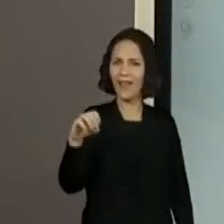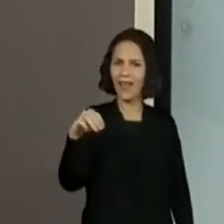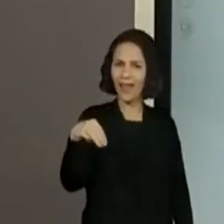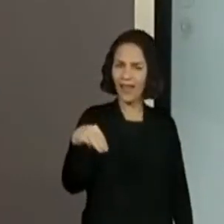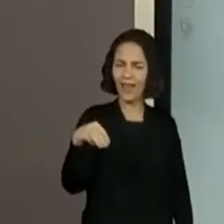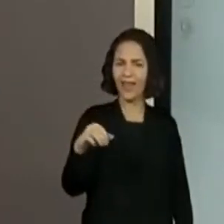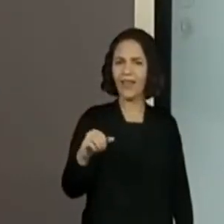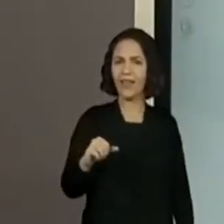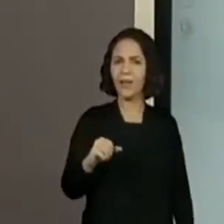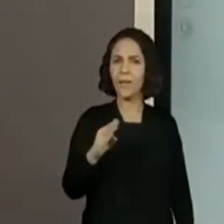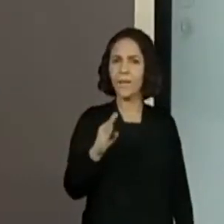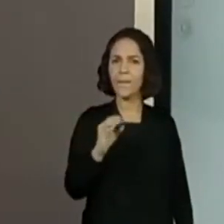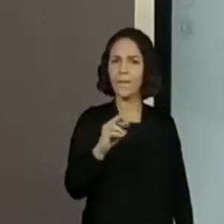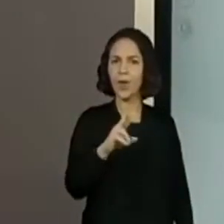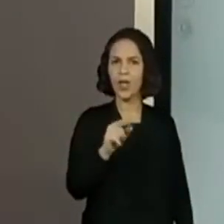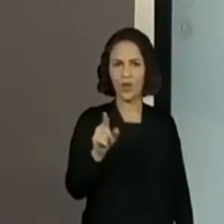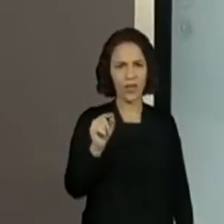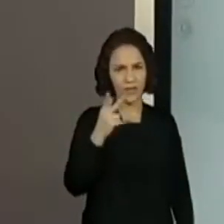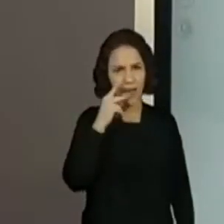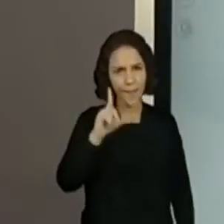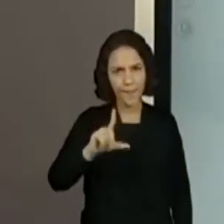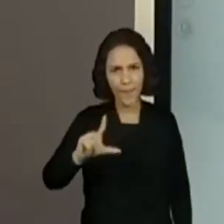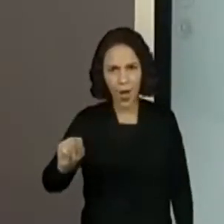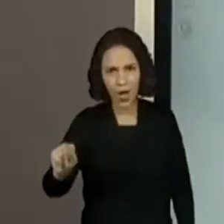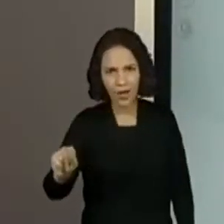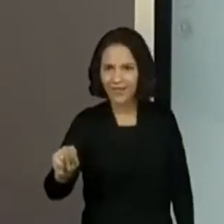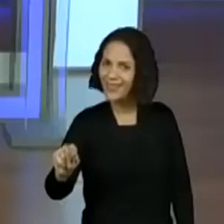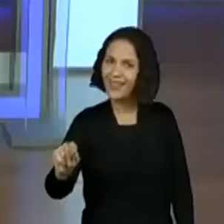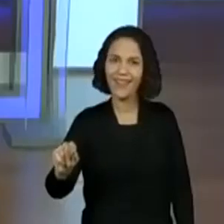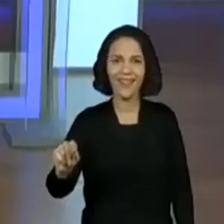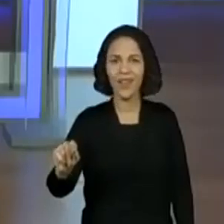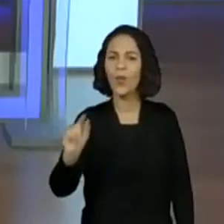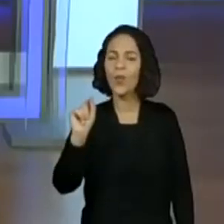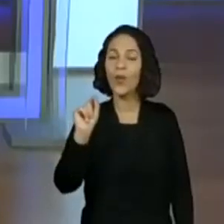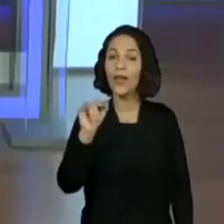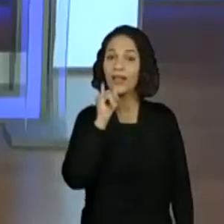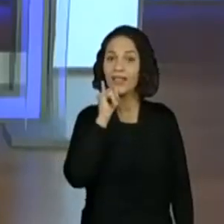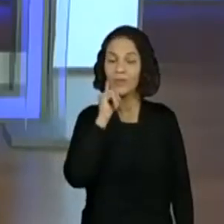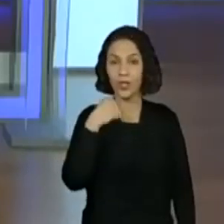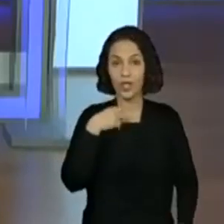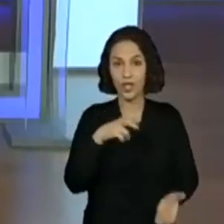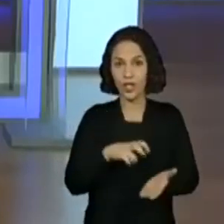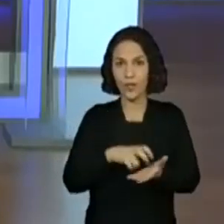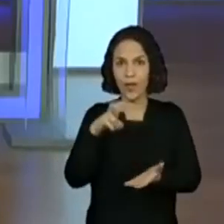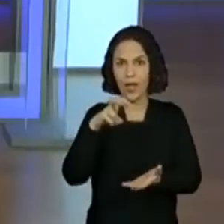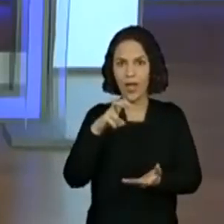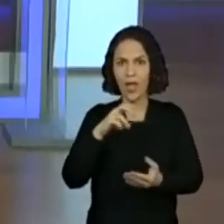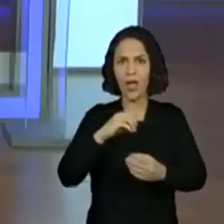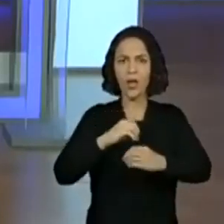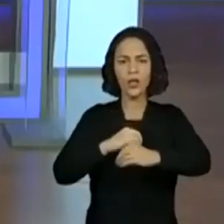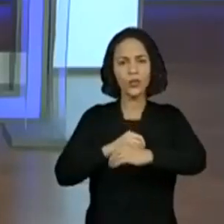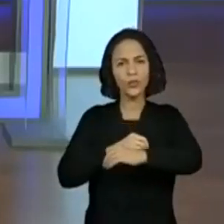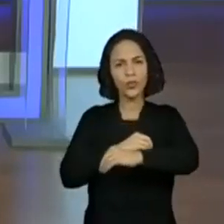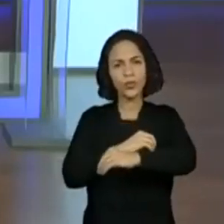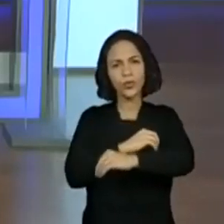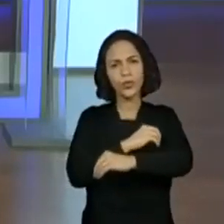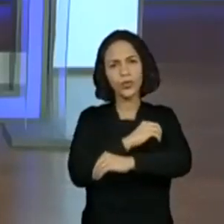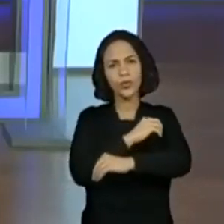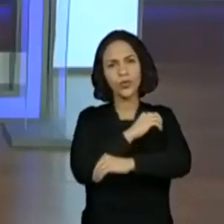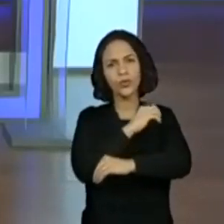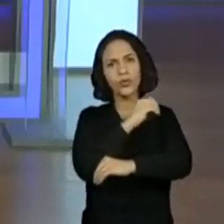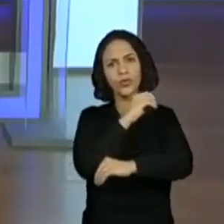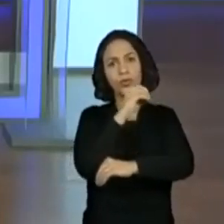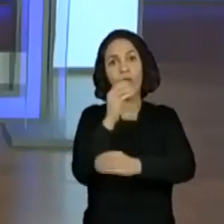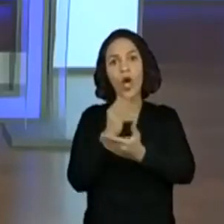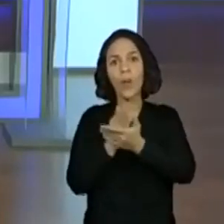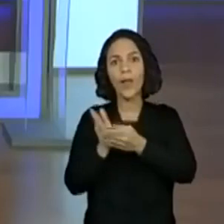posso... Eles já estão trazendo para a gente que E. Começa. O Embora